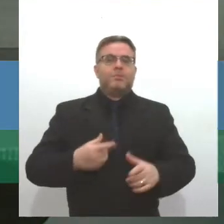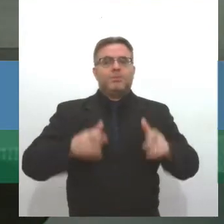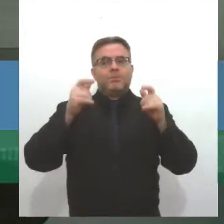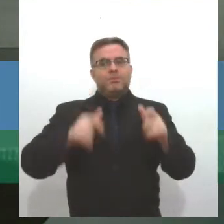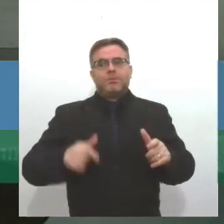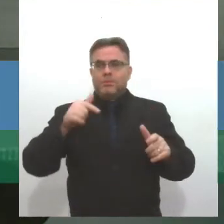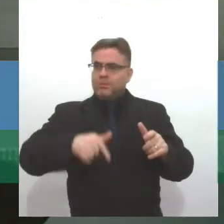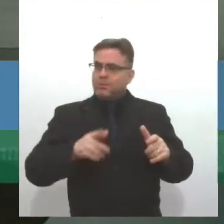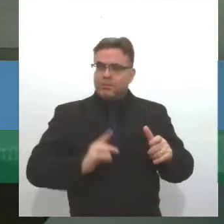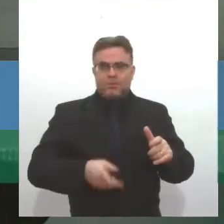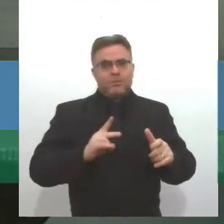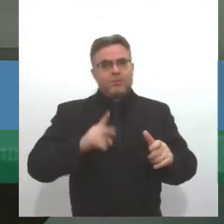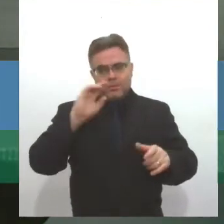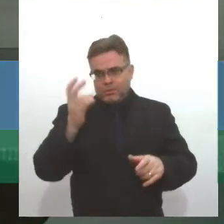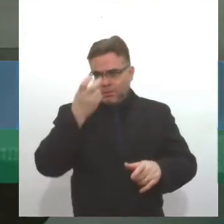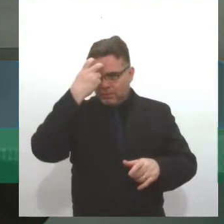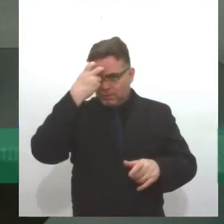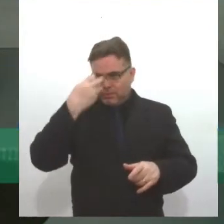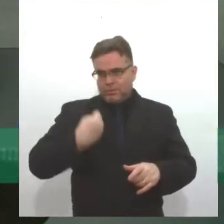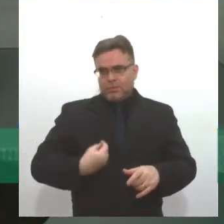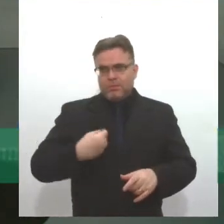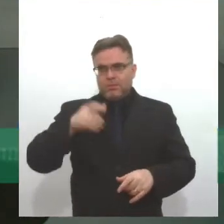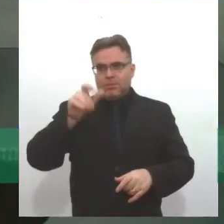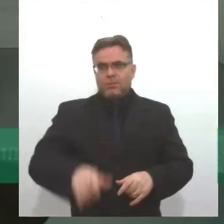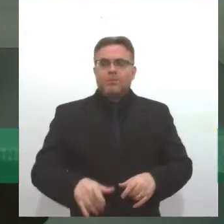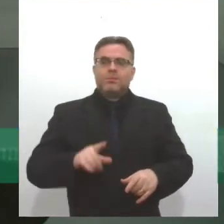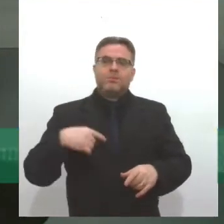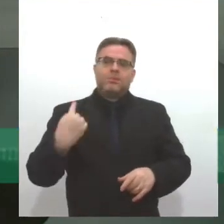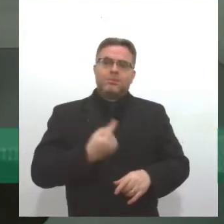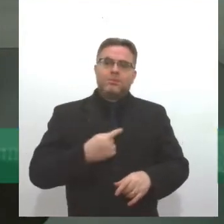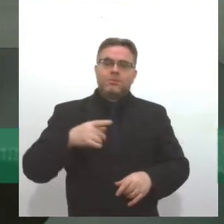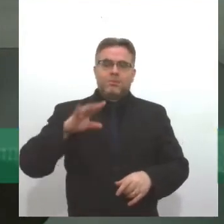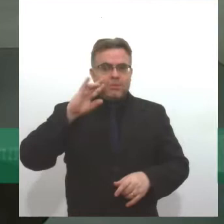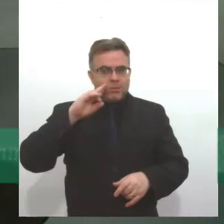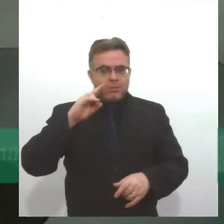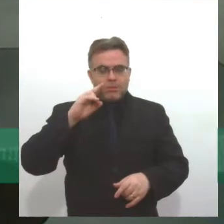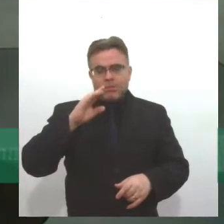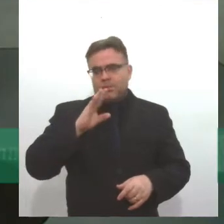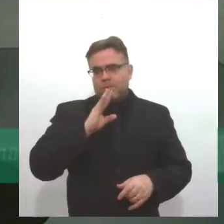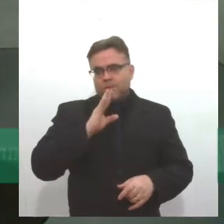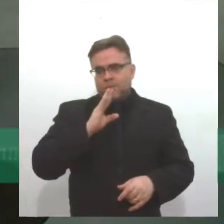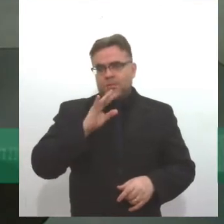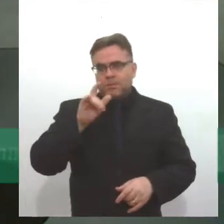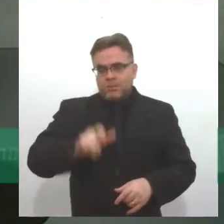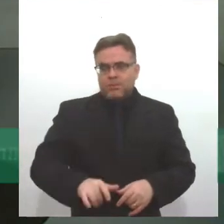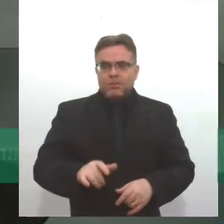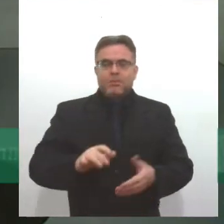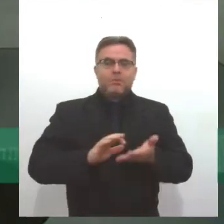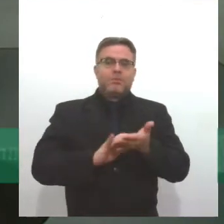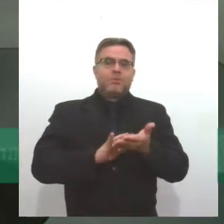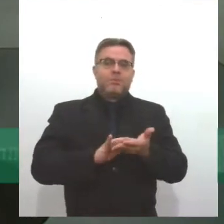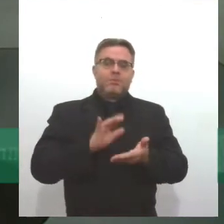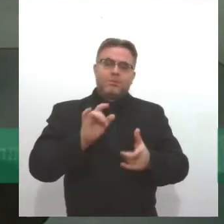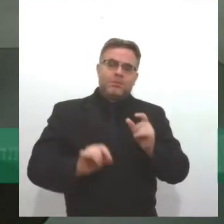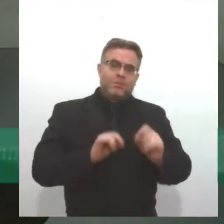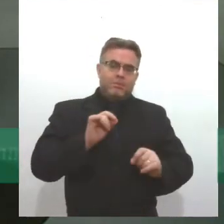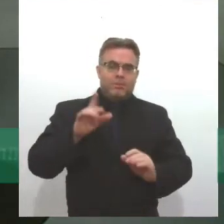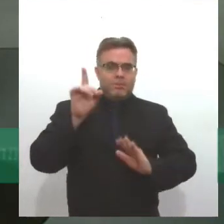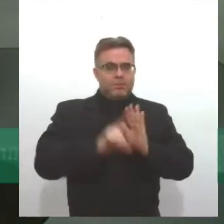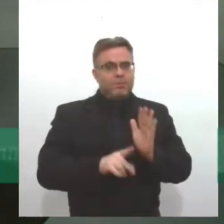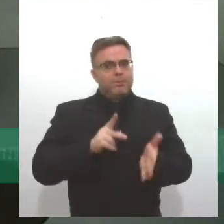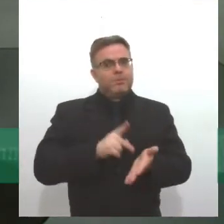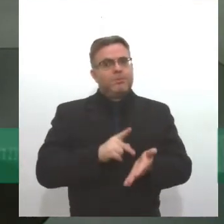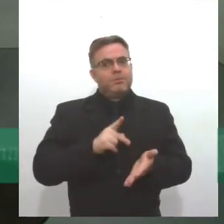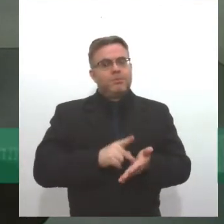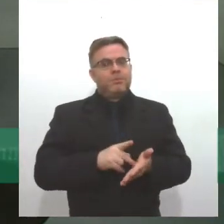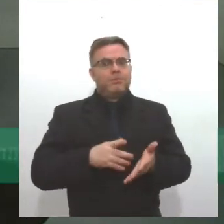vivência e de cultura da sua existência. E temos que reconhecer ao povo cigano os eventuais direitos de